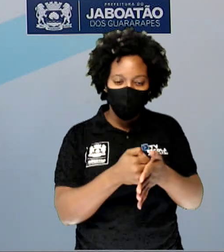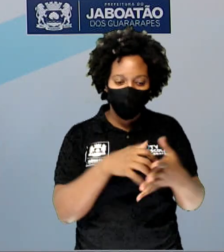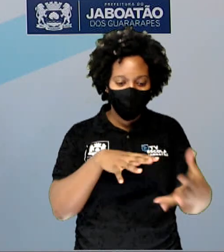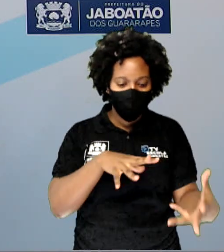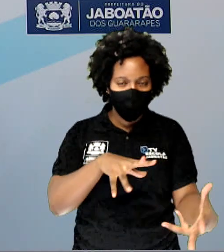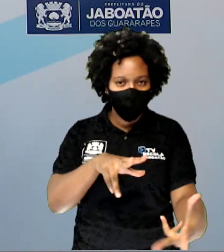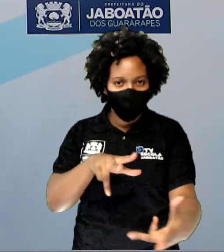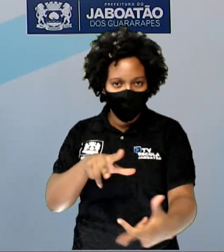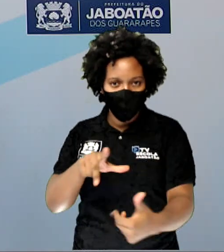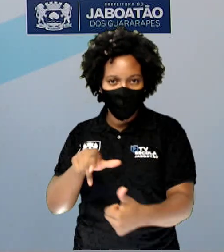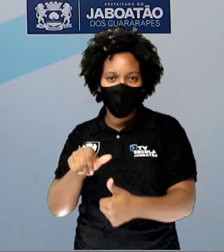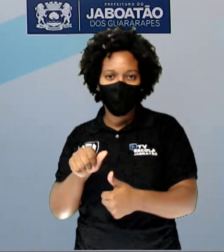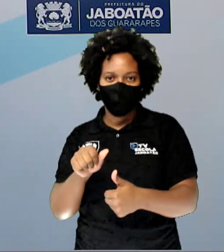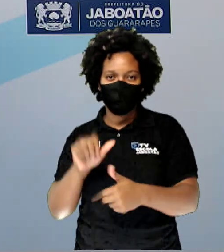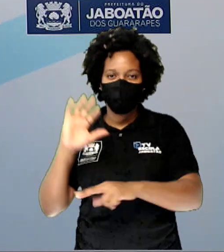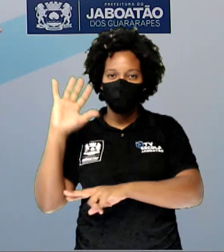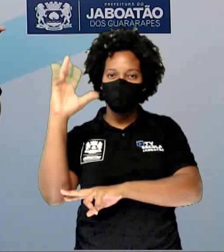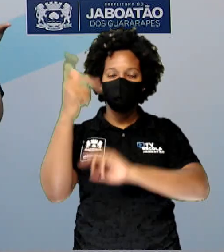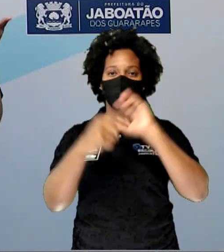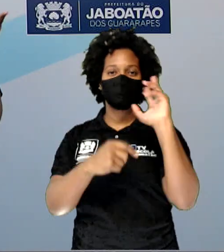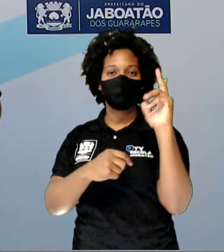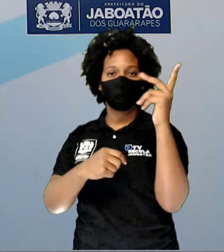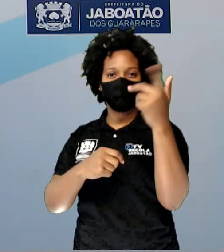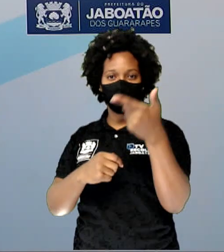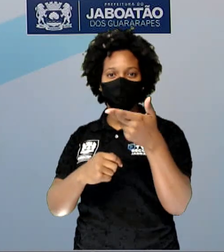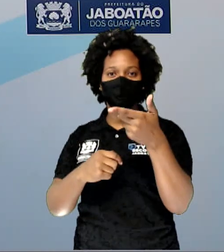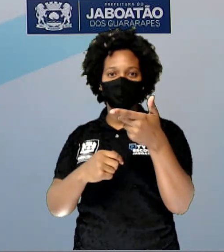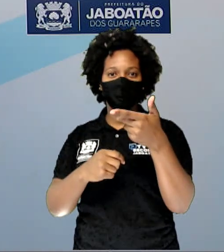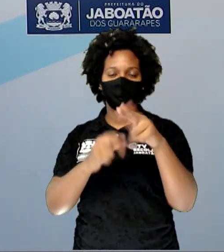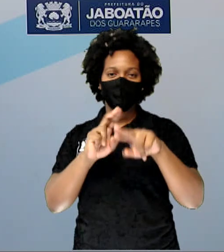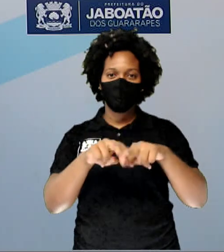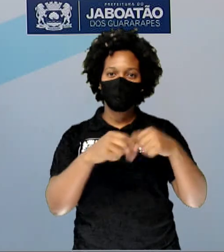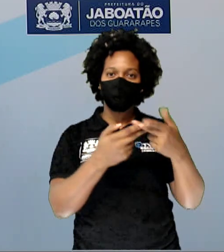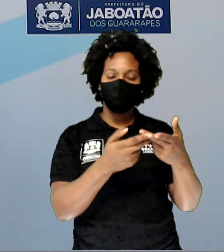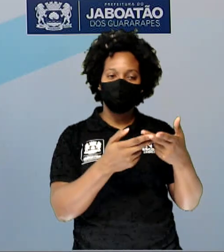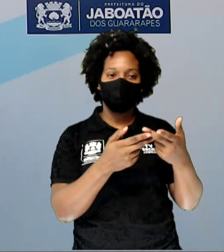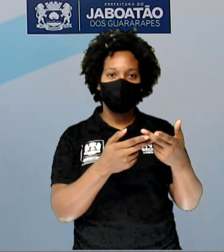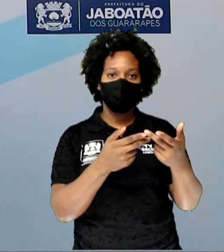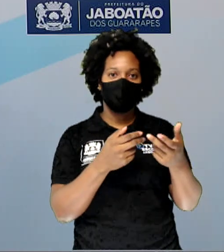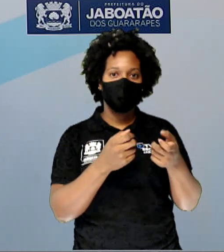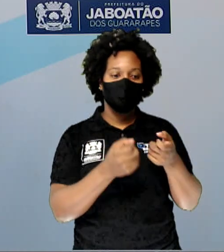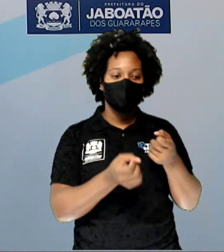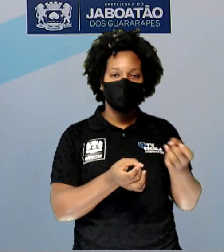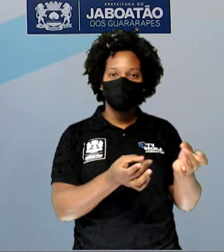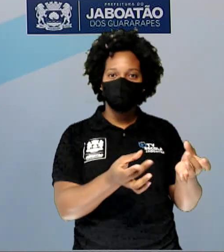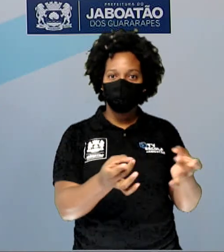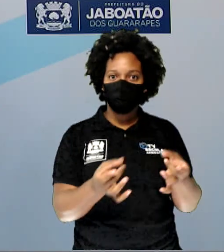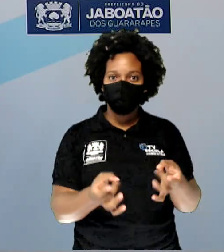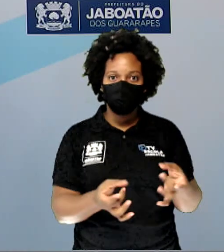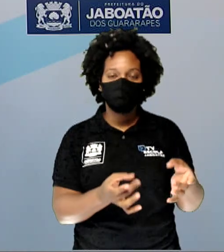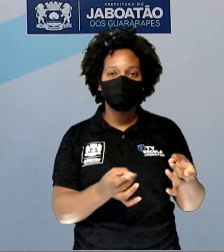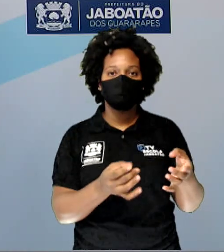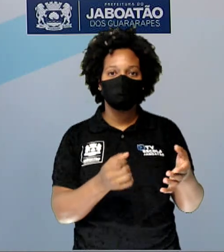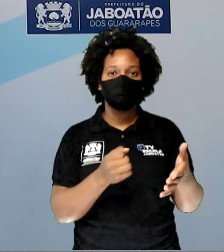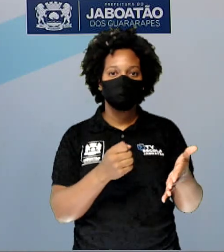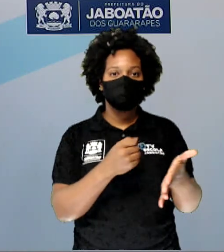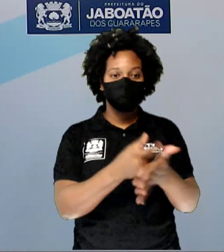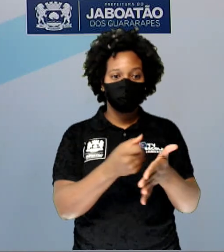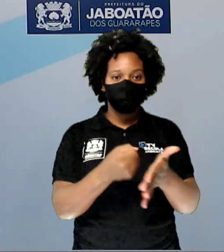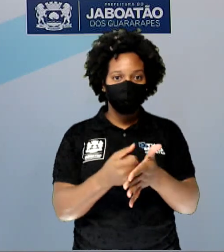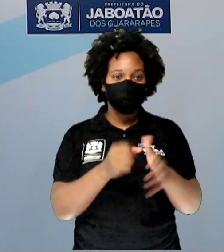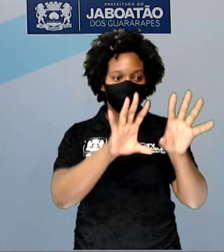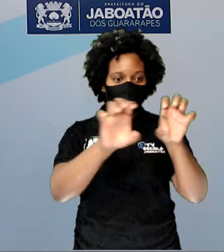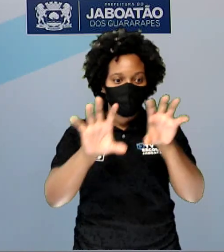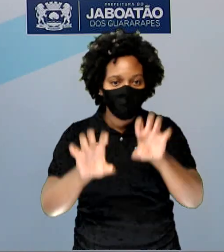que é causado pelo consumo dos brinquedos industriais, que já vêm prontinhos.